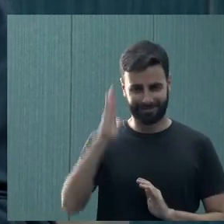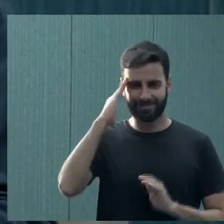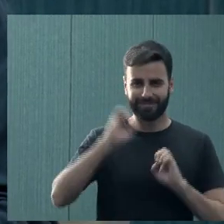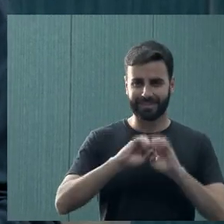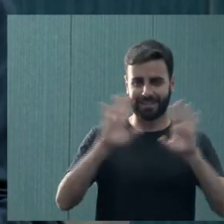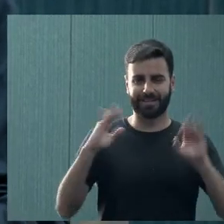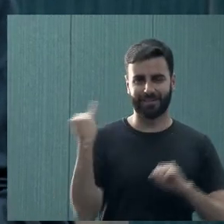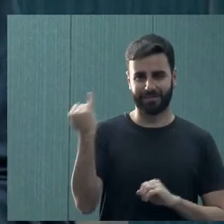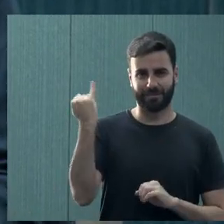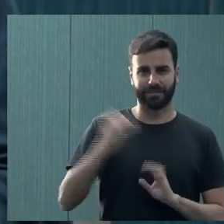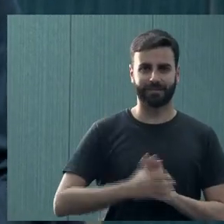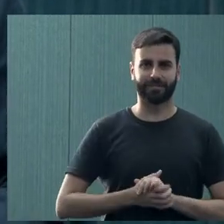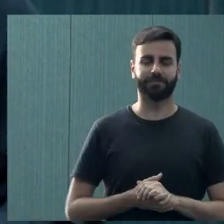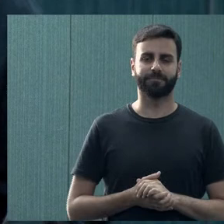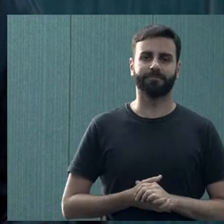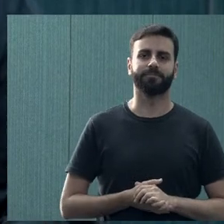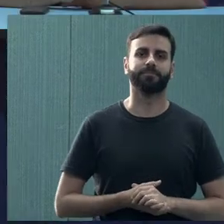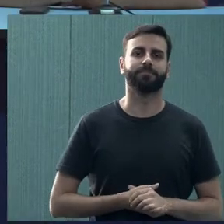importante pontuar isso.